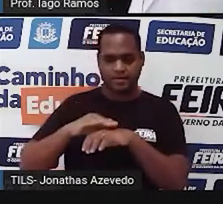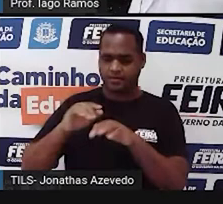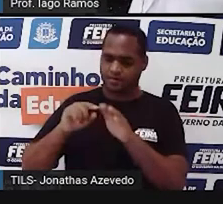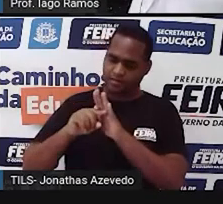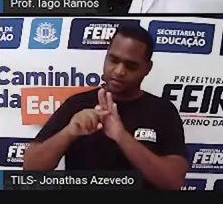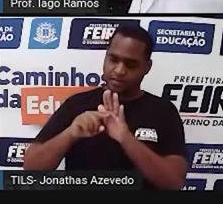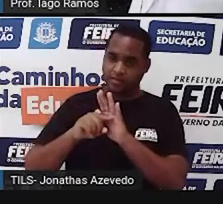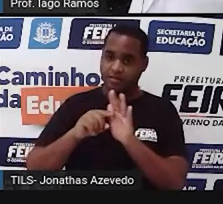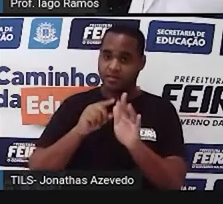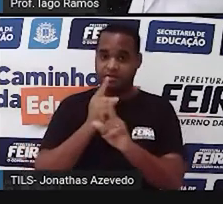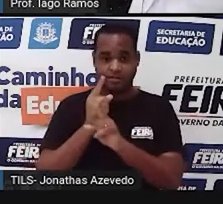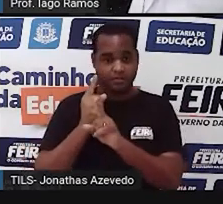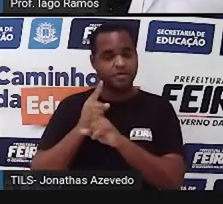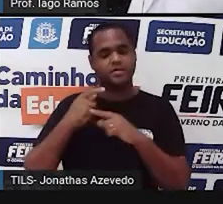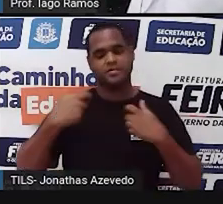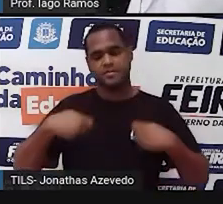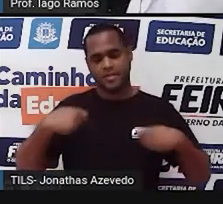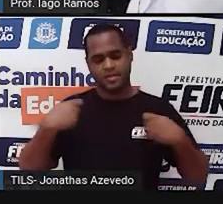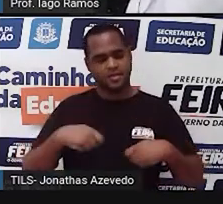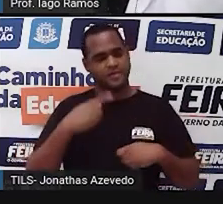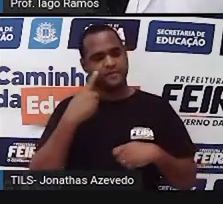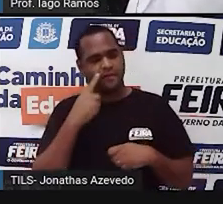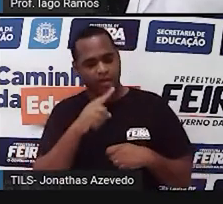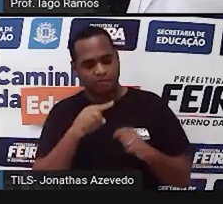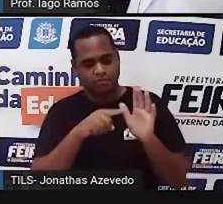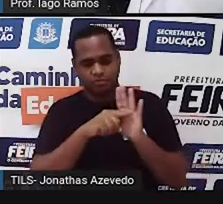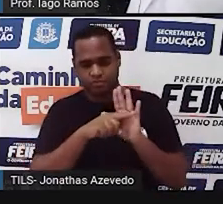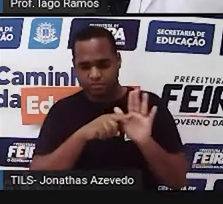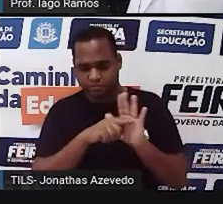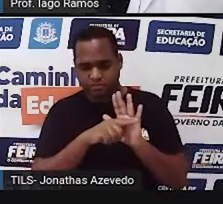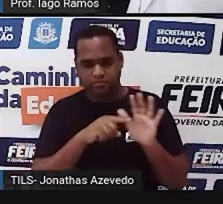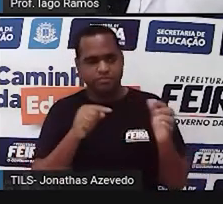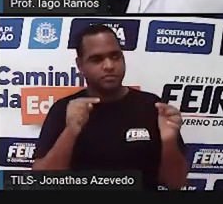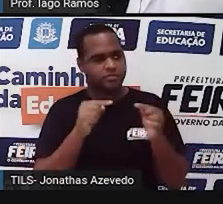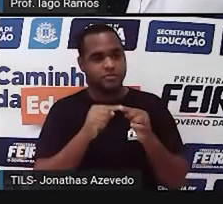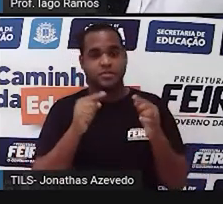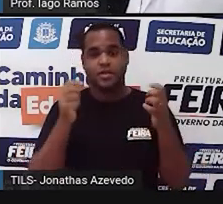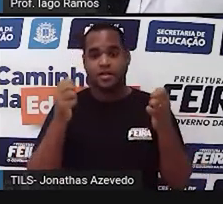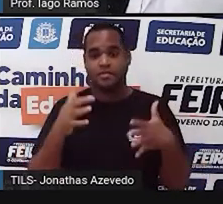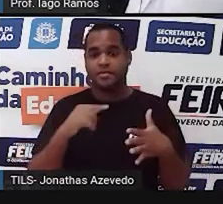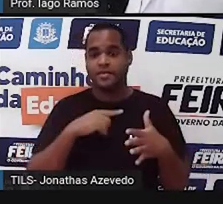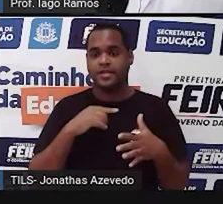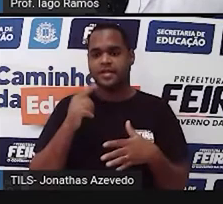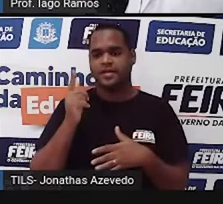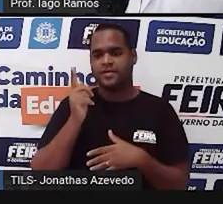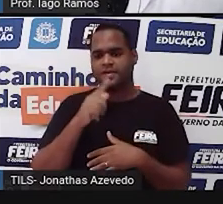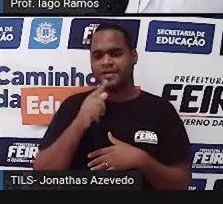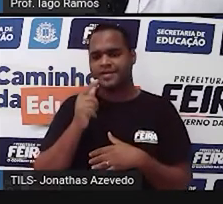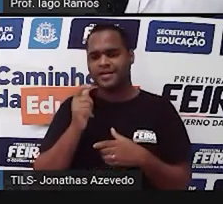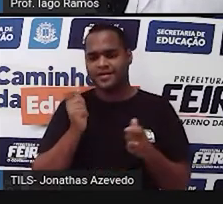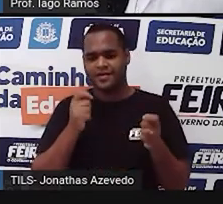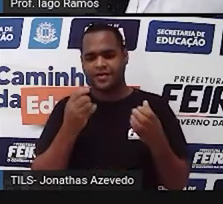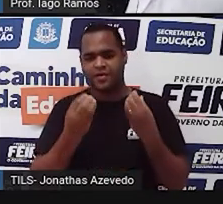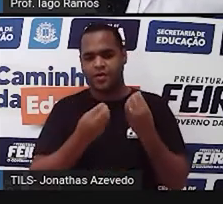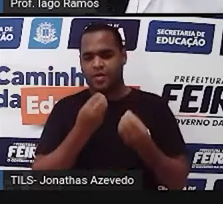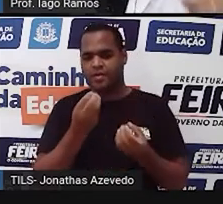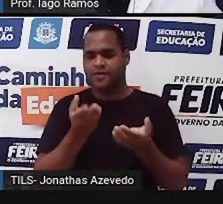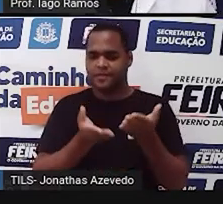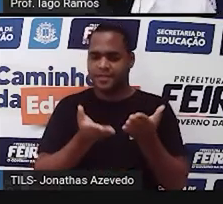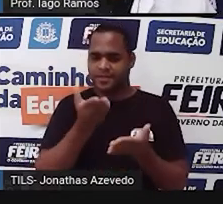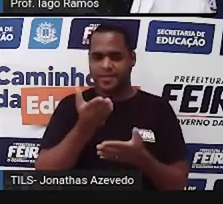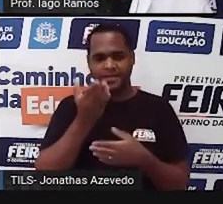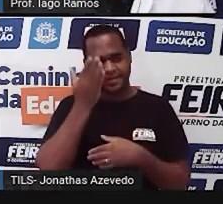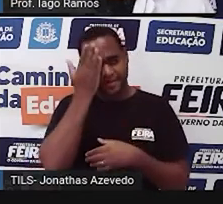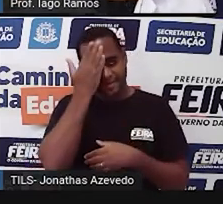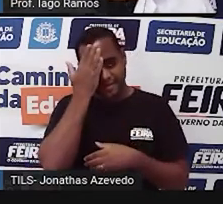você precisa ir analisando, né? Até chegar o momento dela se equilibrarem e você saber que você